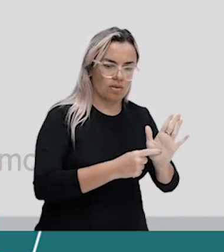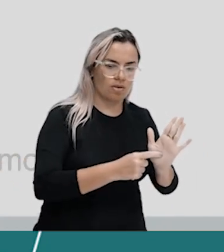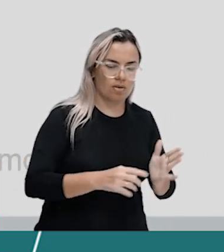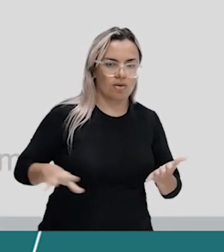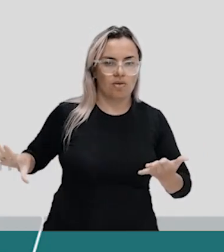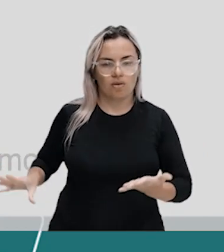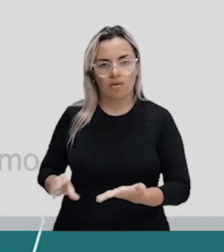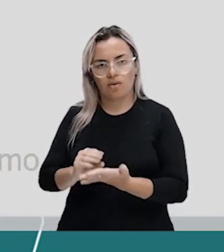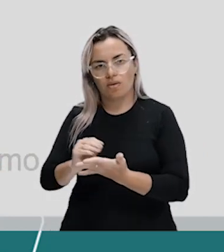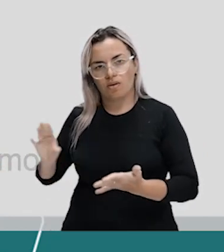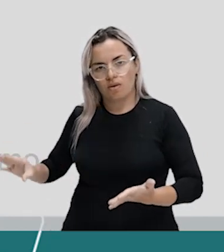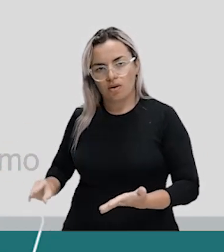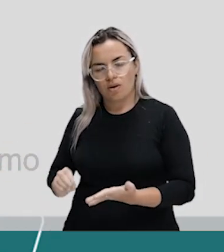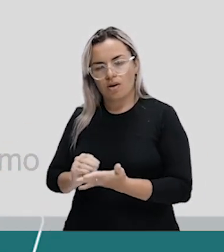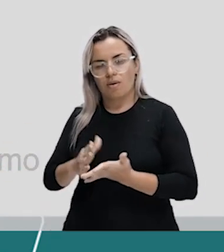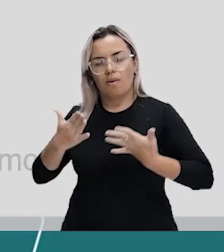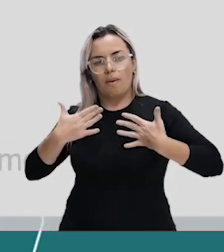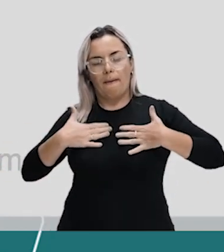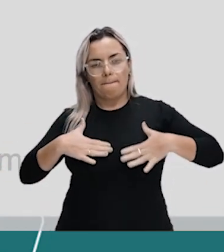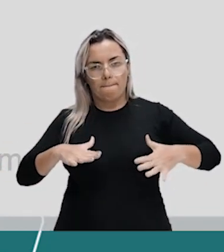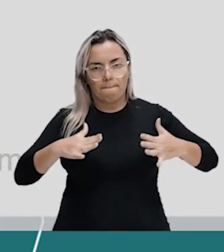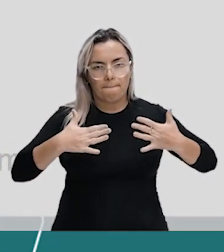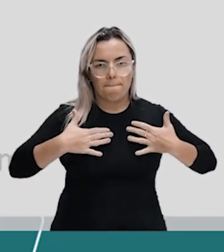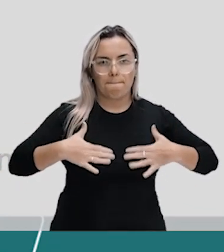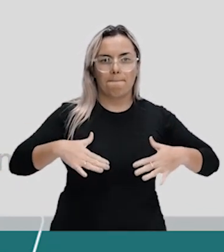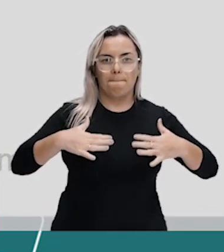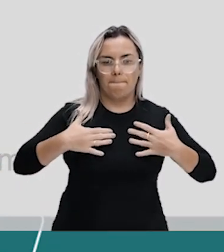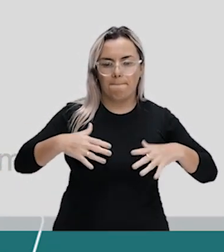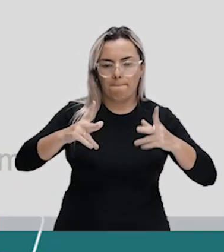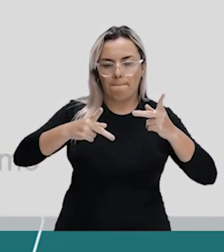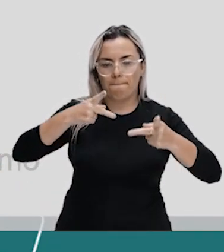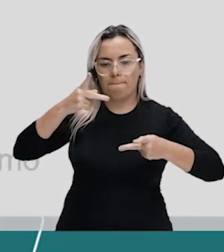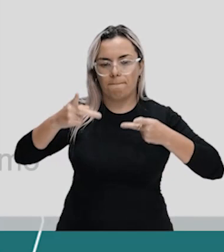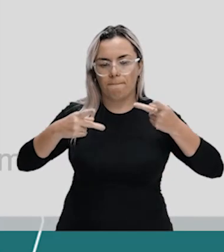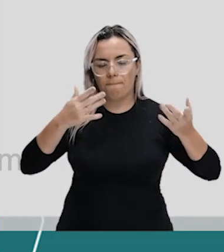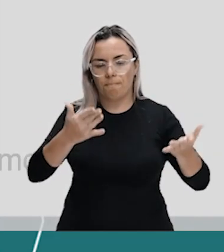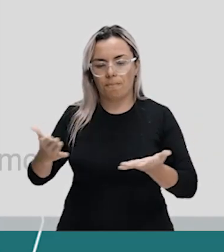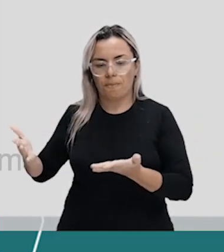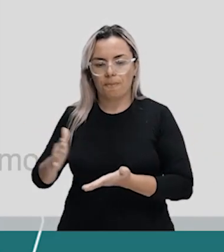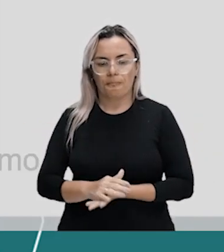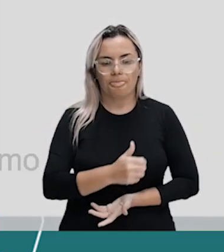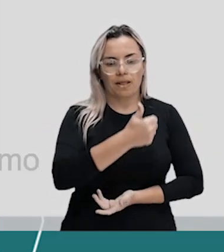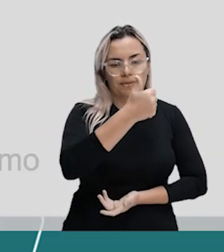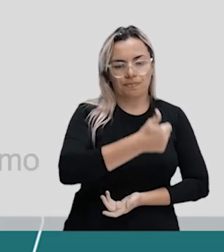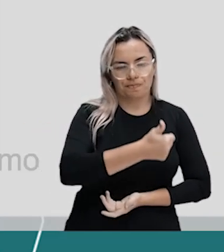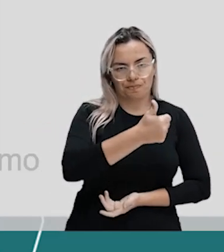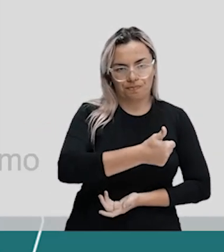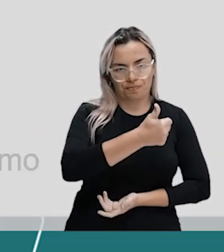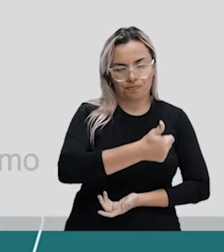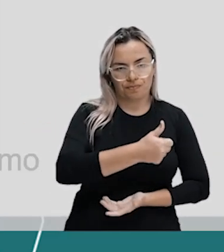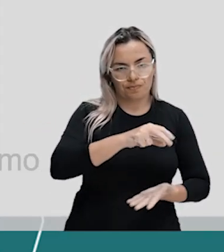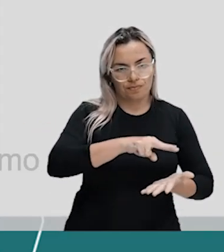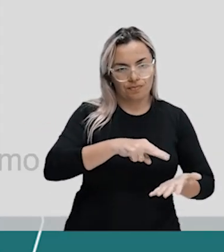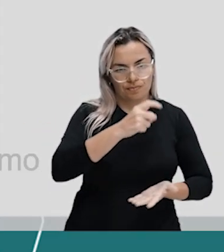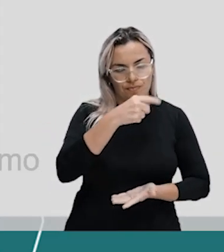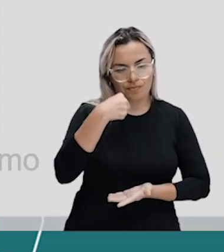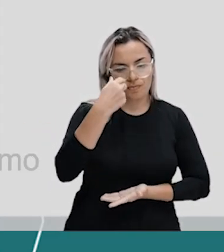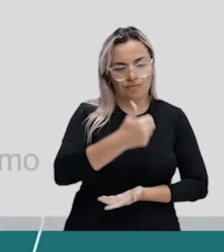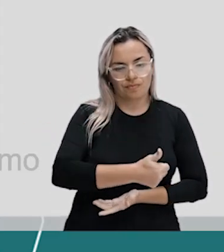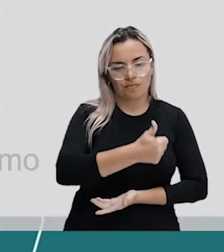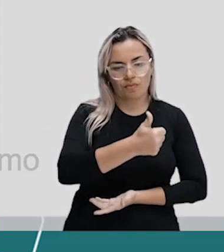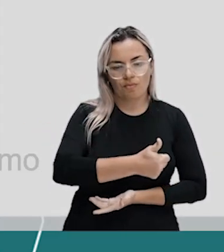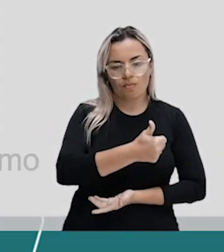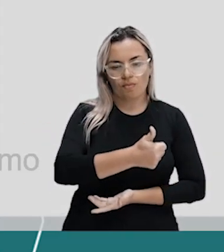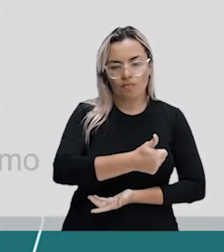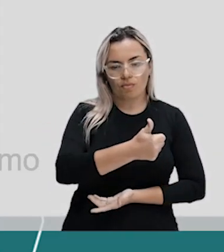vou ser bem calma para falar. Sei que eu falo meio rapidinho. Mas vamos lá. Meter-se em líos. Meter-se